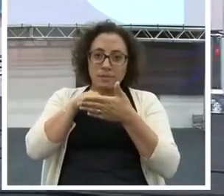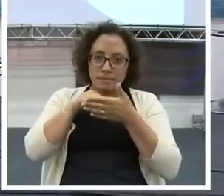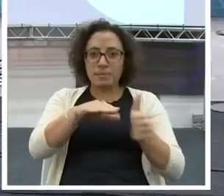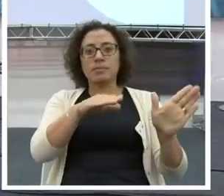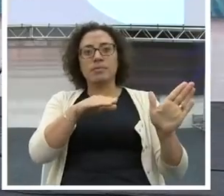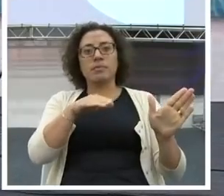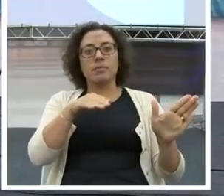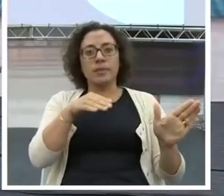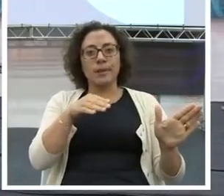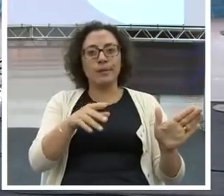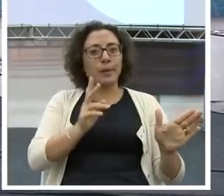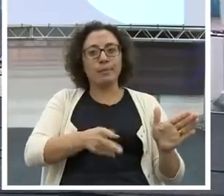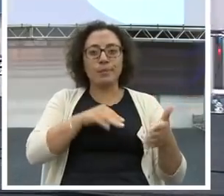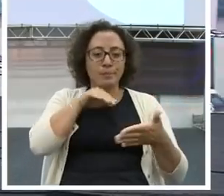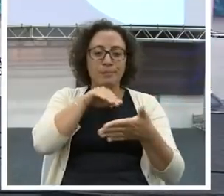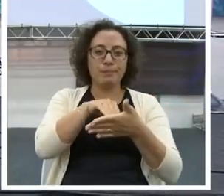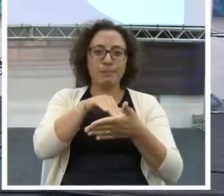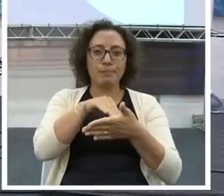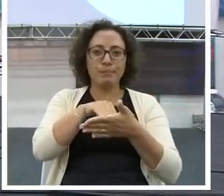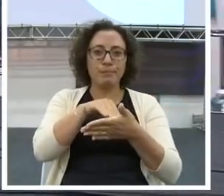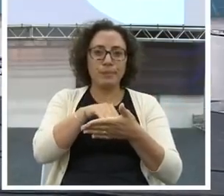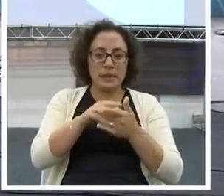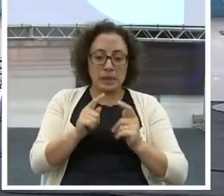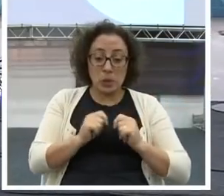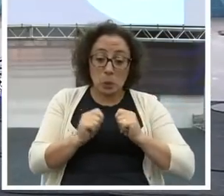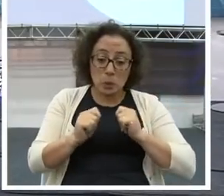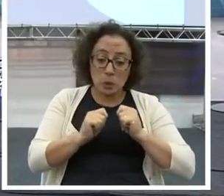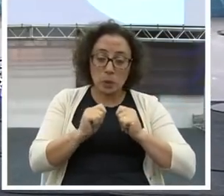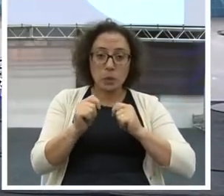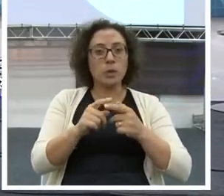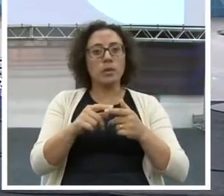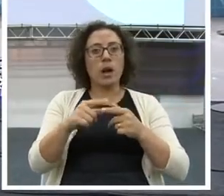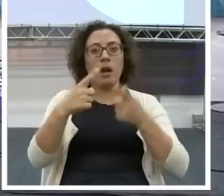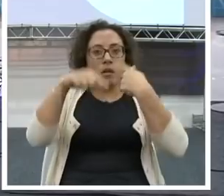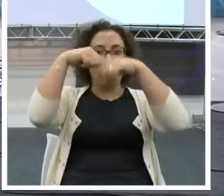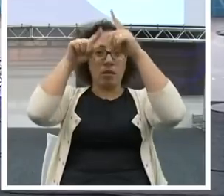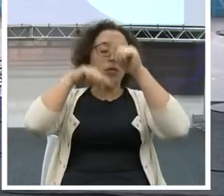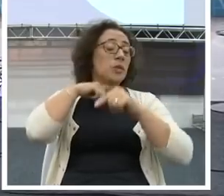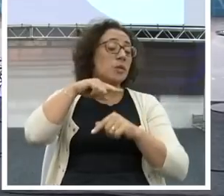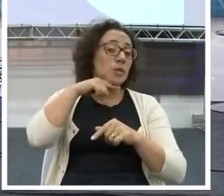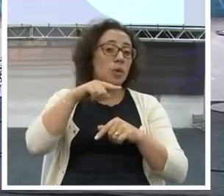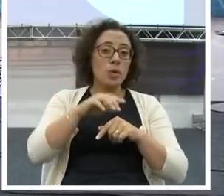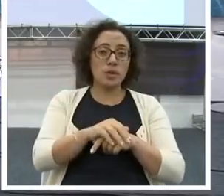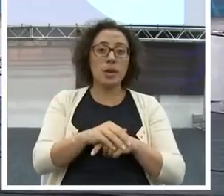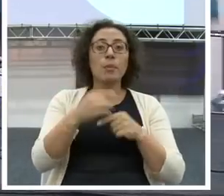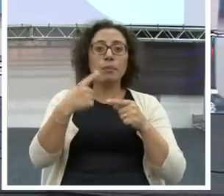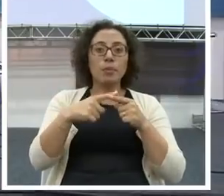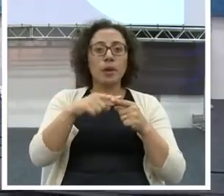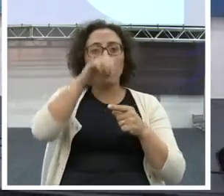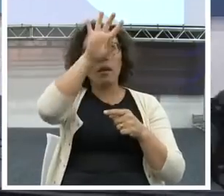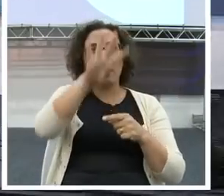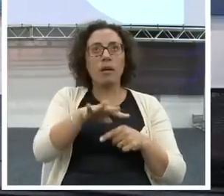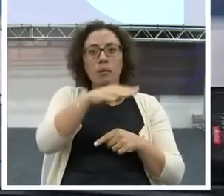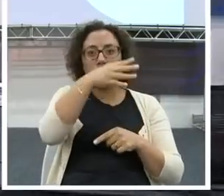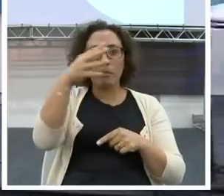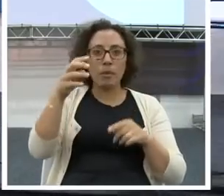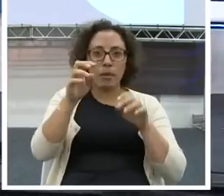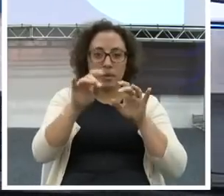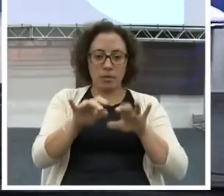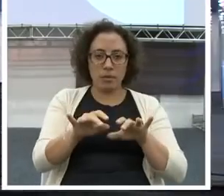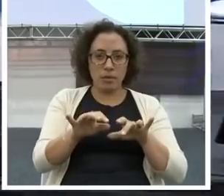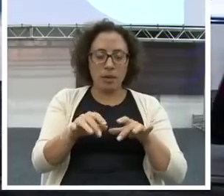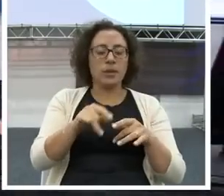a trava, ele fica um extremo controlador. E ele não evolui muito. É muito planilhado. O